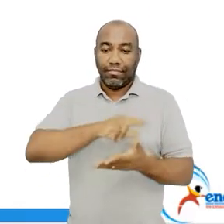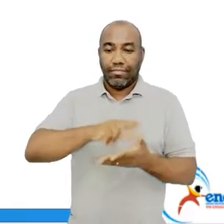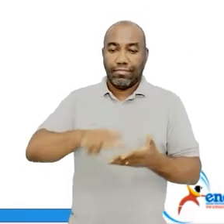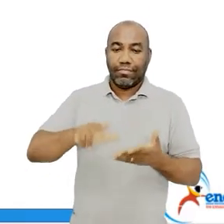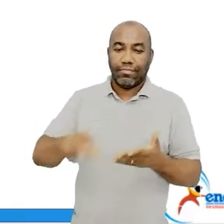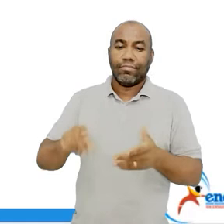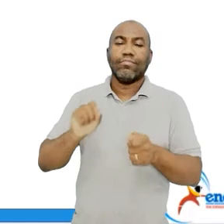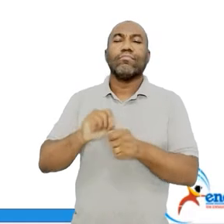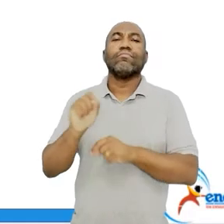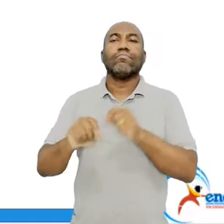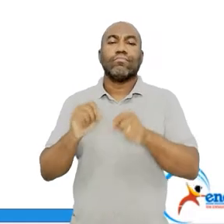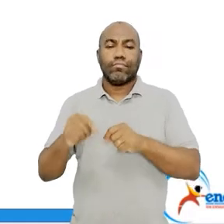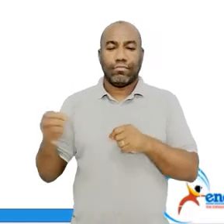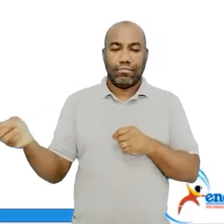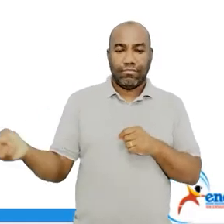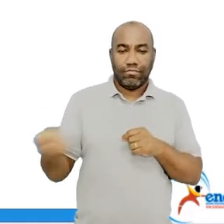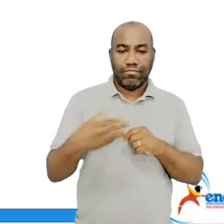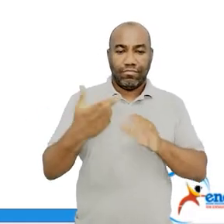por que fazer isso.